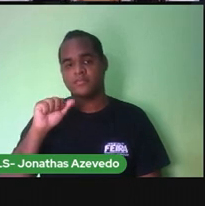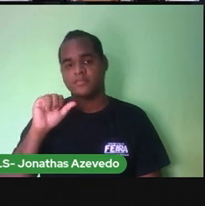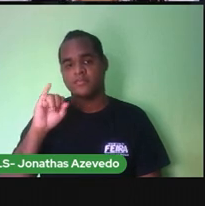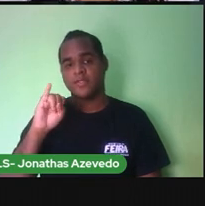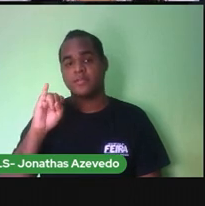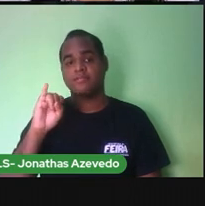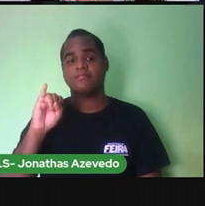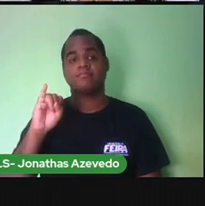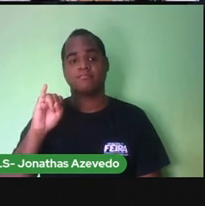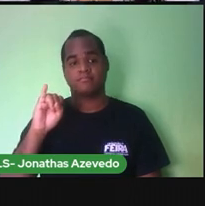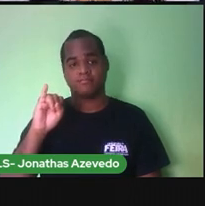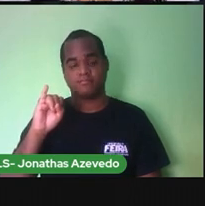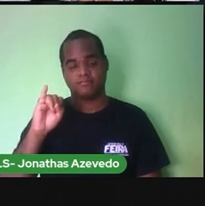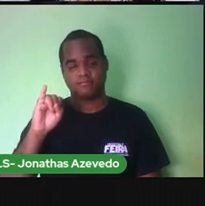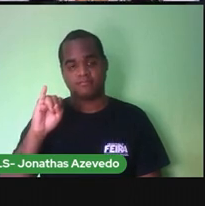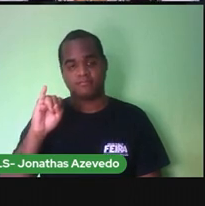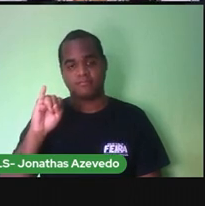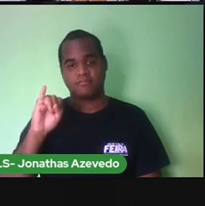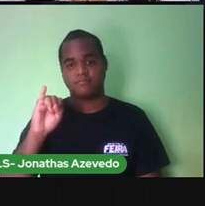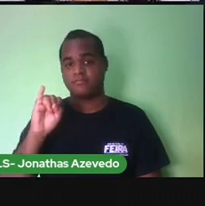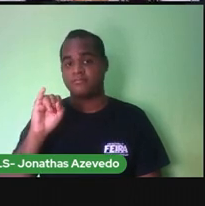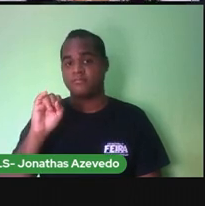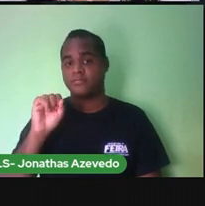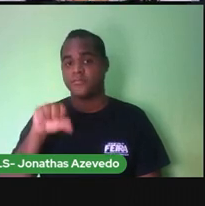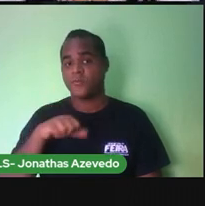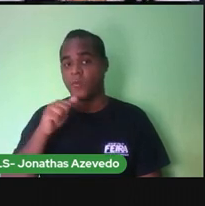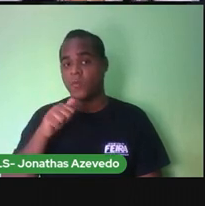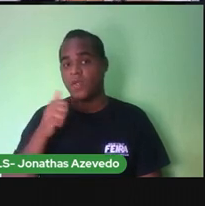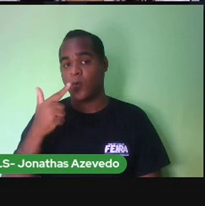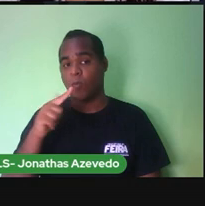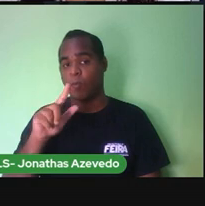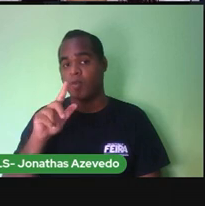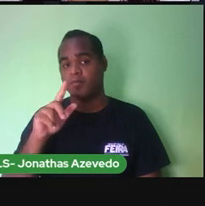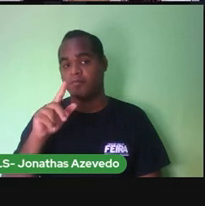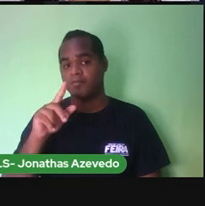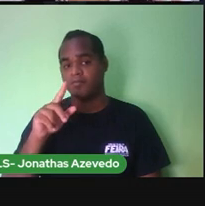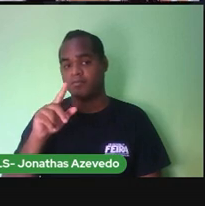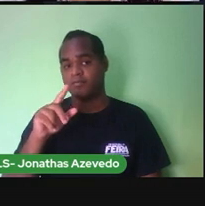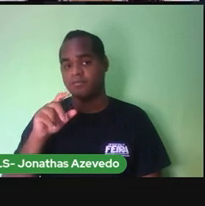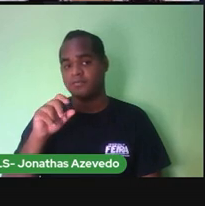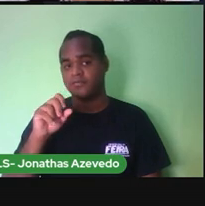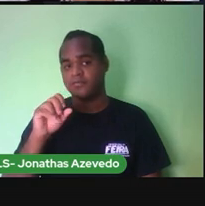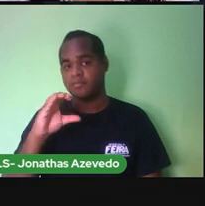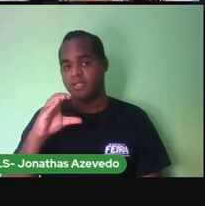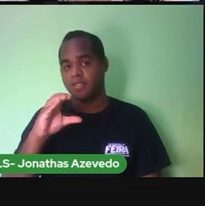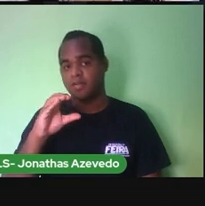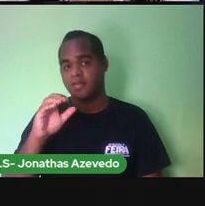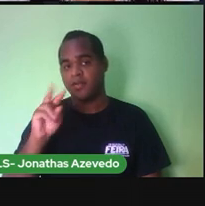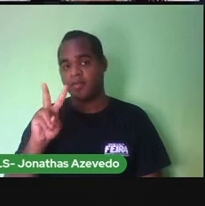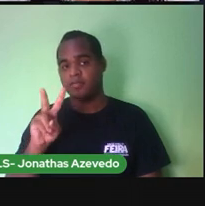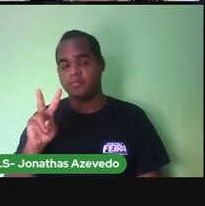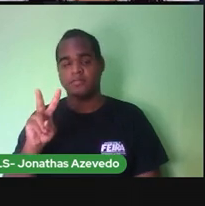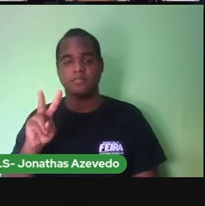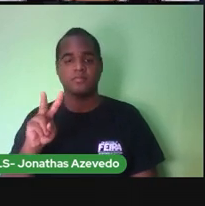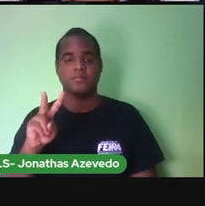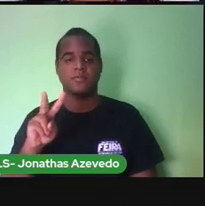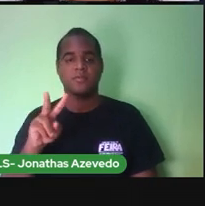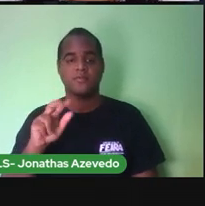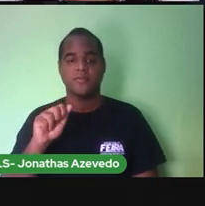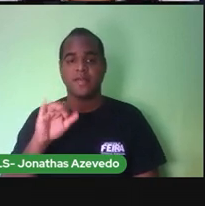SAI. E se nós trocarmos a letrinha C pela letrinha V, fica